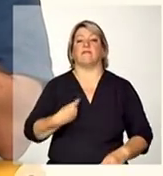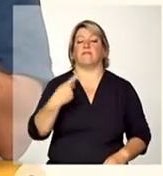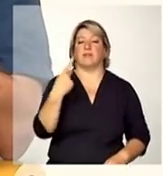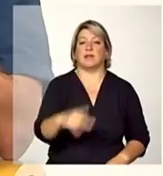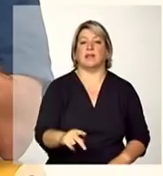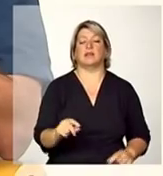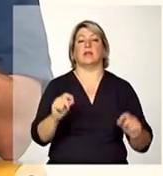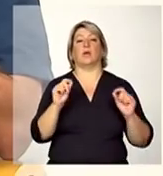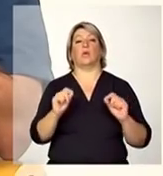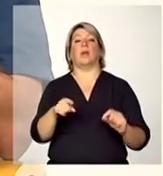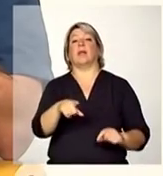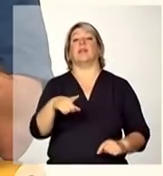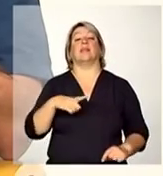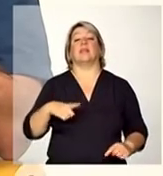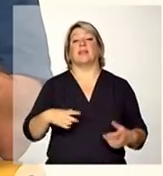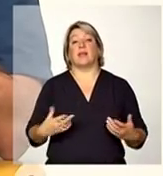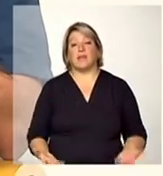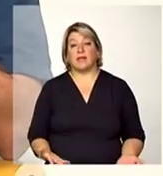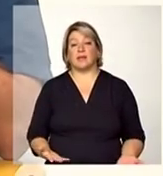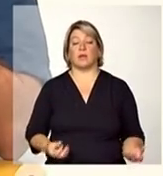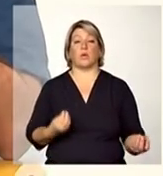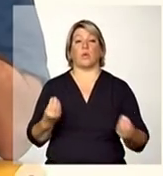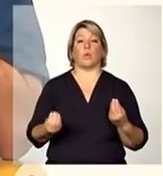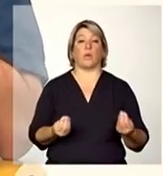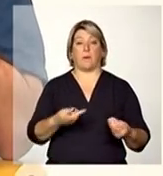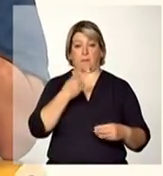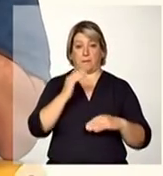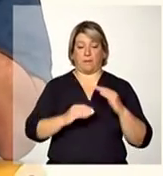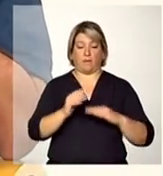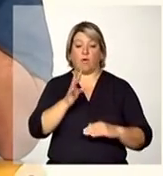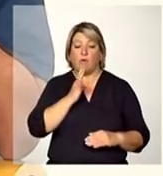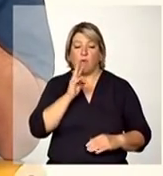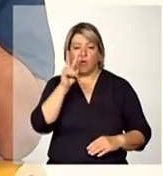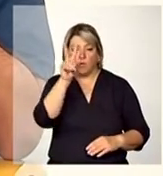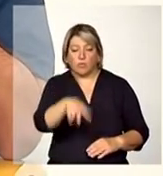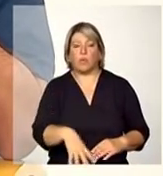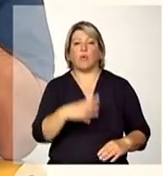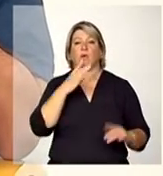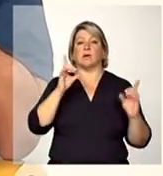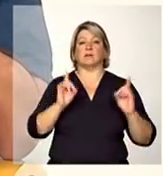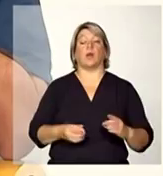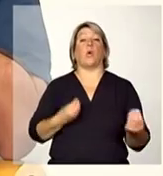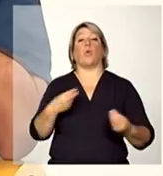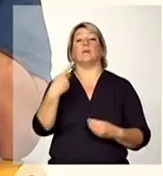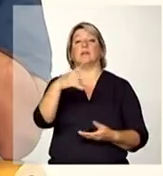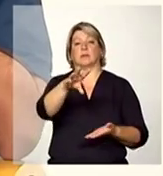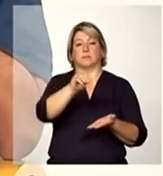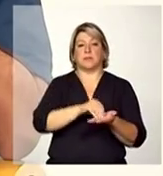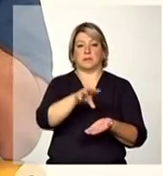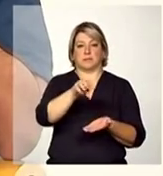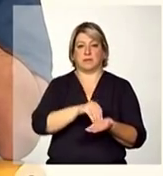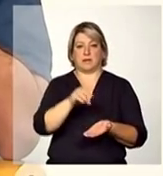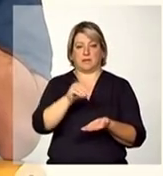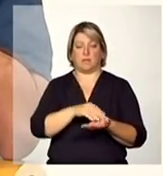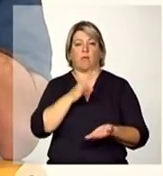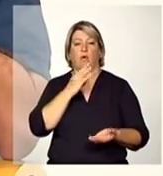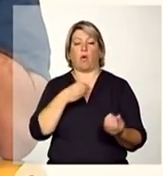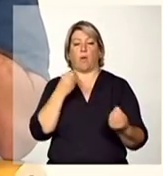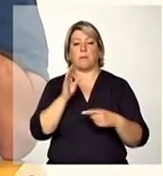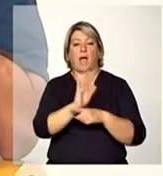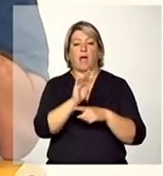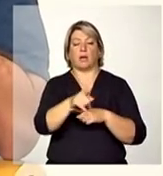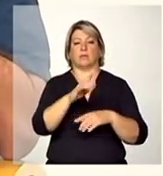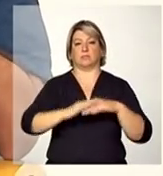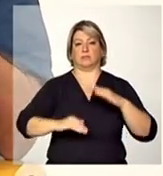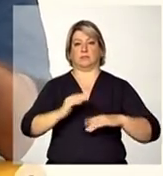tem e como que os profissionais vão conseguir construir com o tempo a autonomia como que eles vão